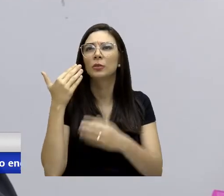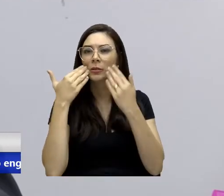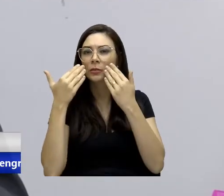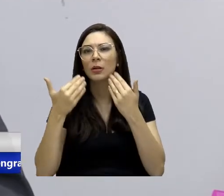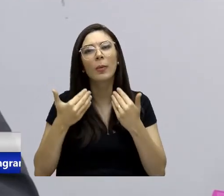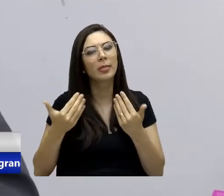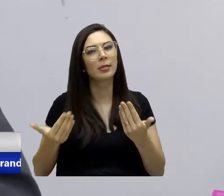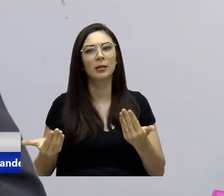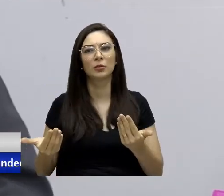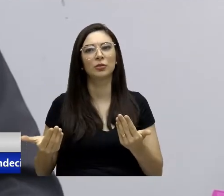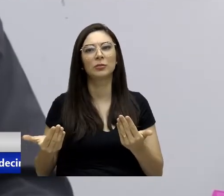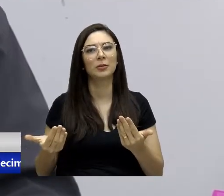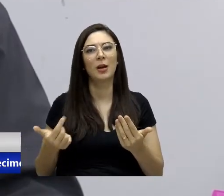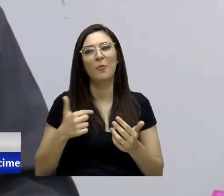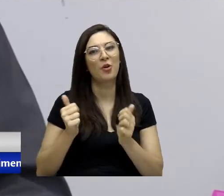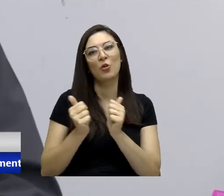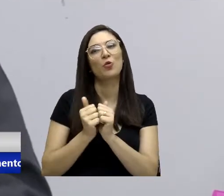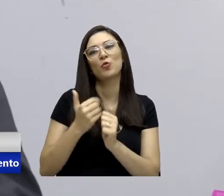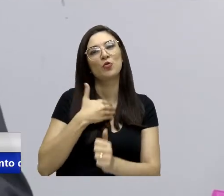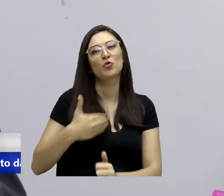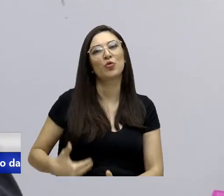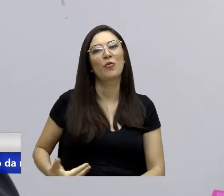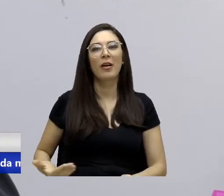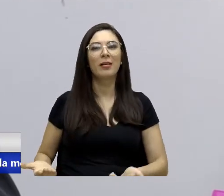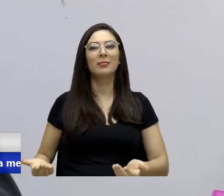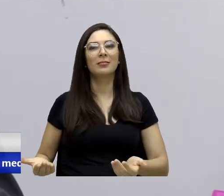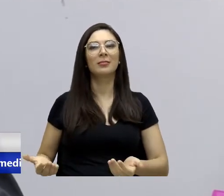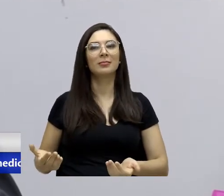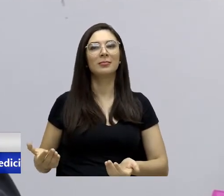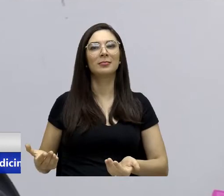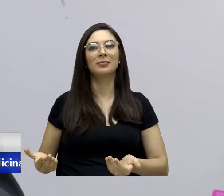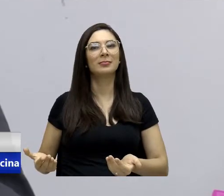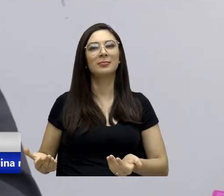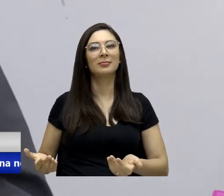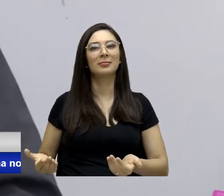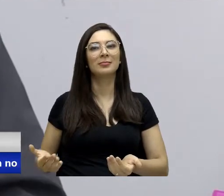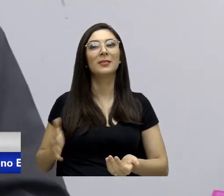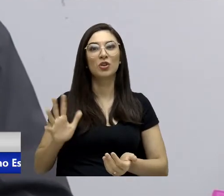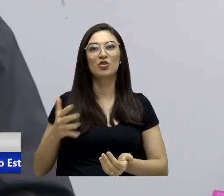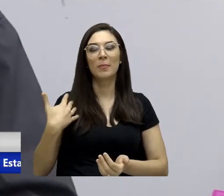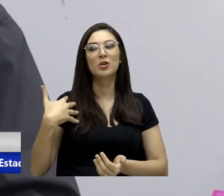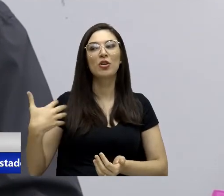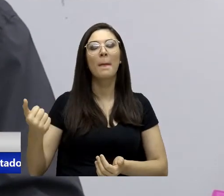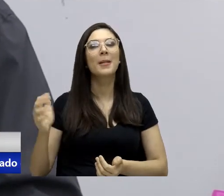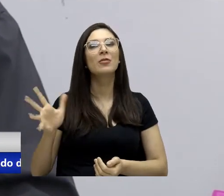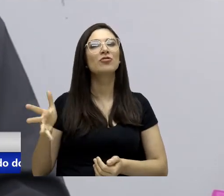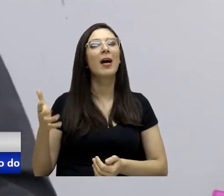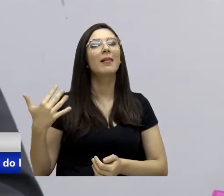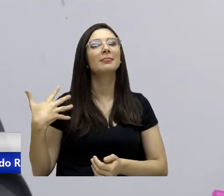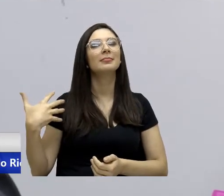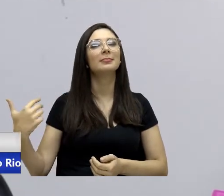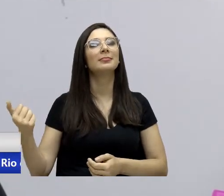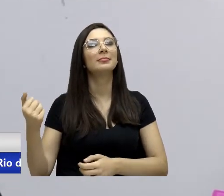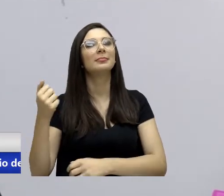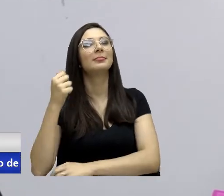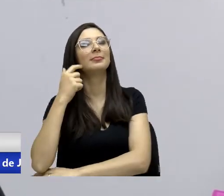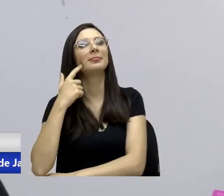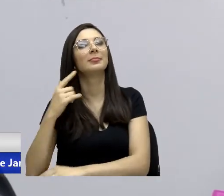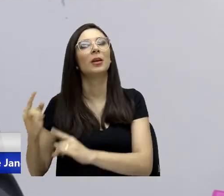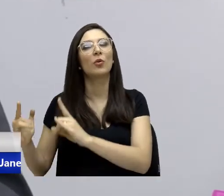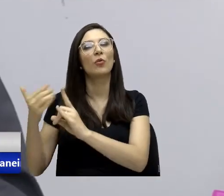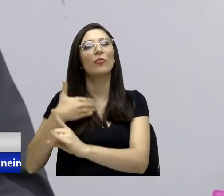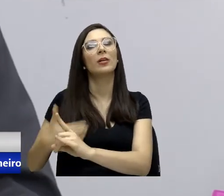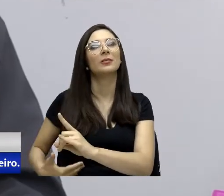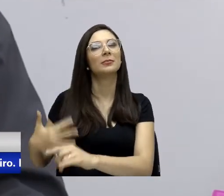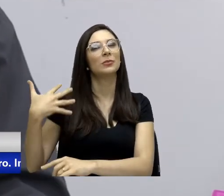...parte da boquinha do governo. Já me chamaram, tá? Já me chamaram. Não